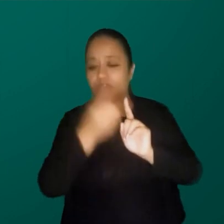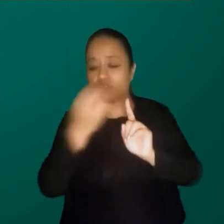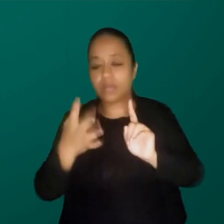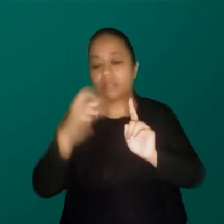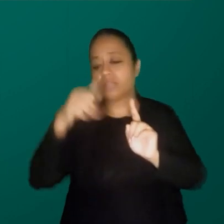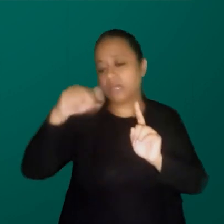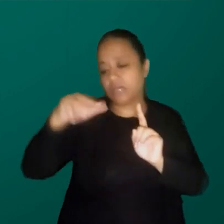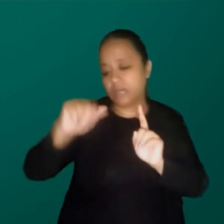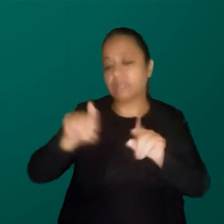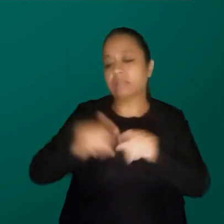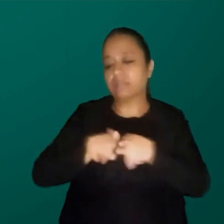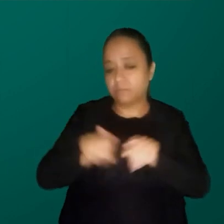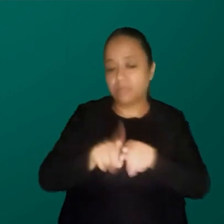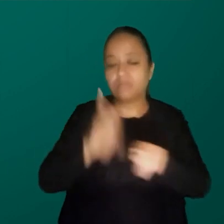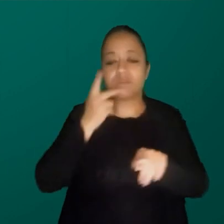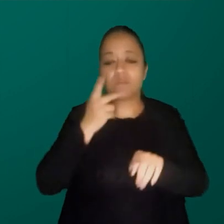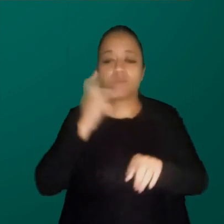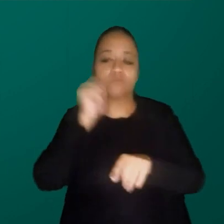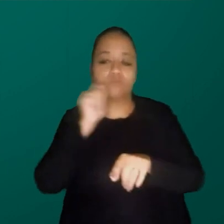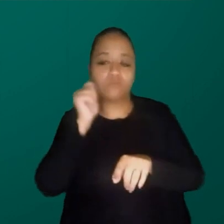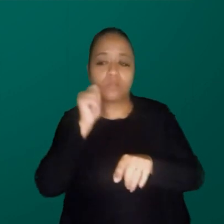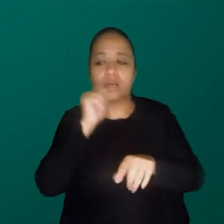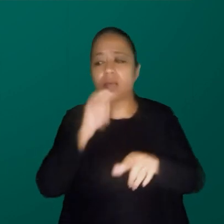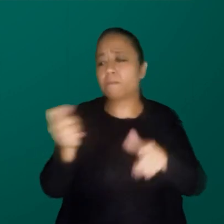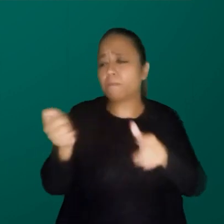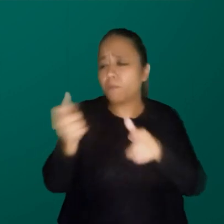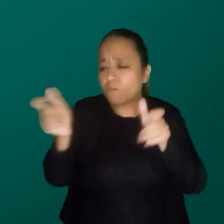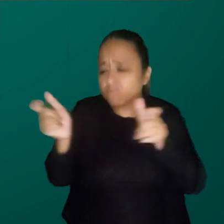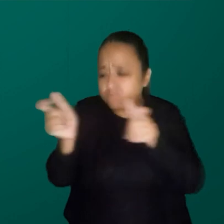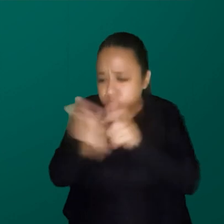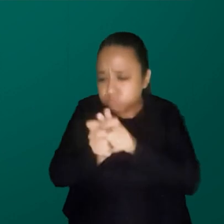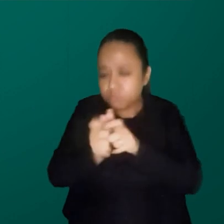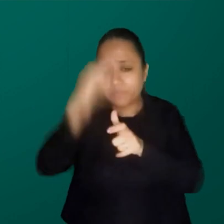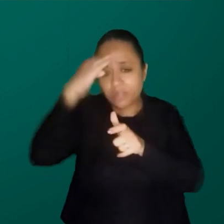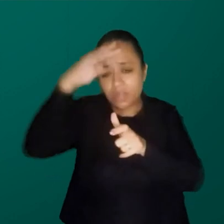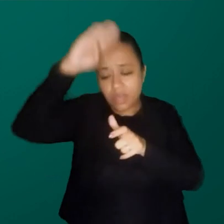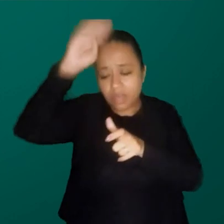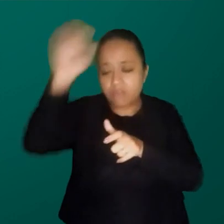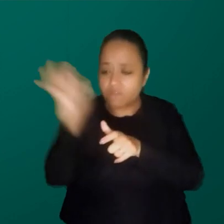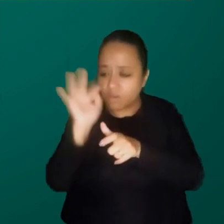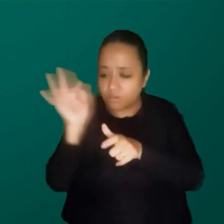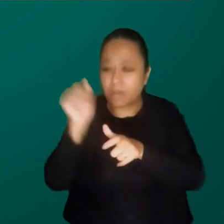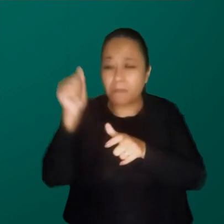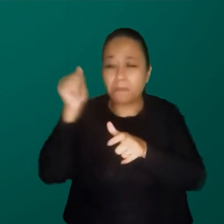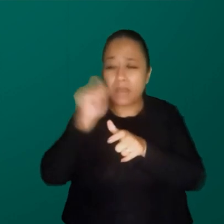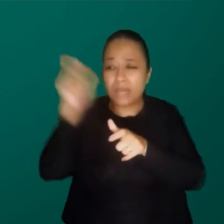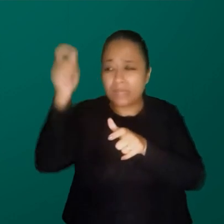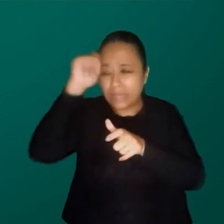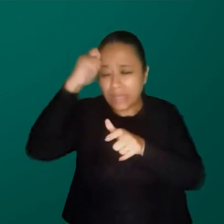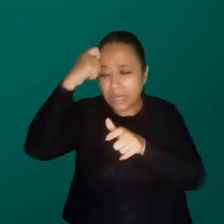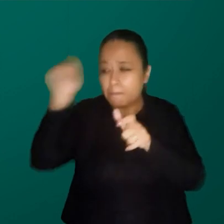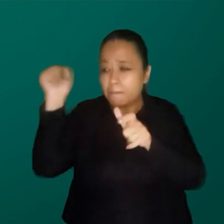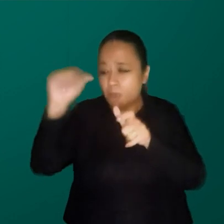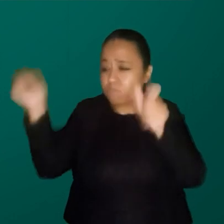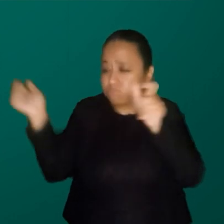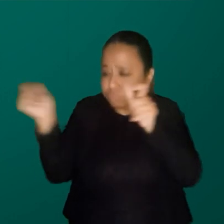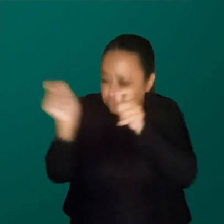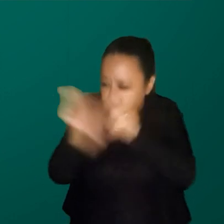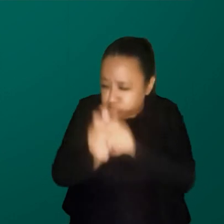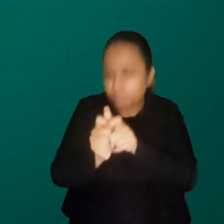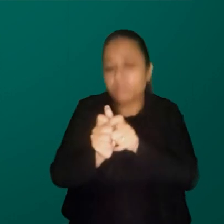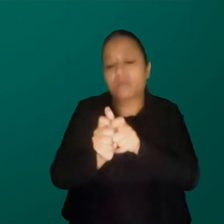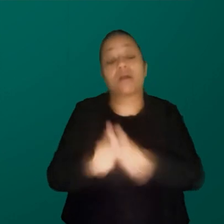também, as mulheres já são poucas na academia, as mulheres negras menos ainda, a gente não tem os modelos, praticamente,